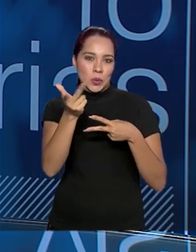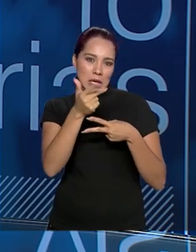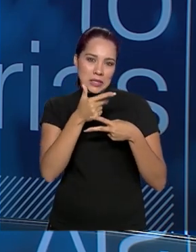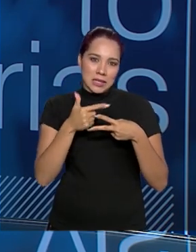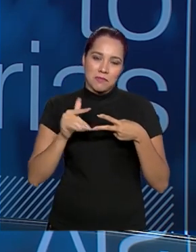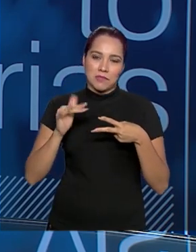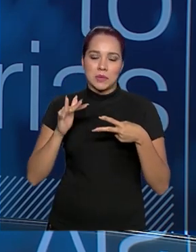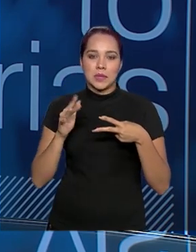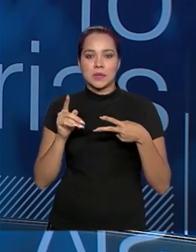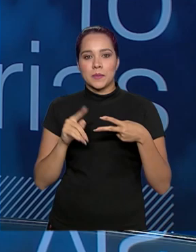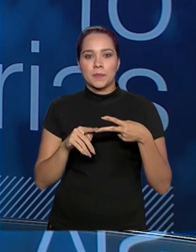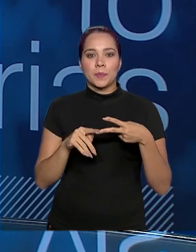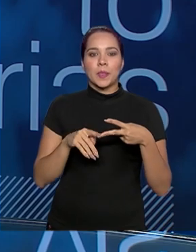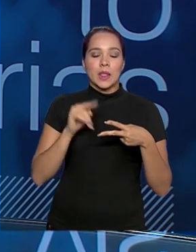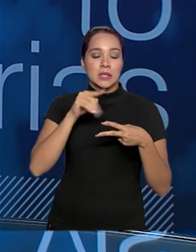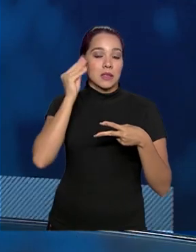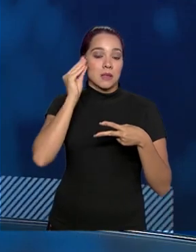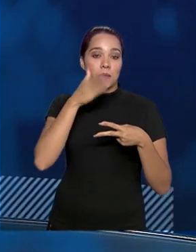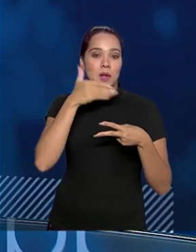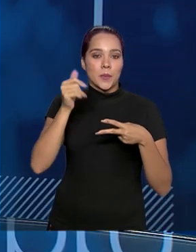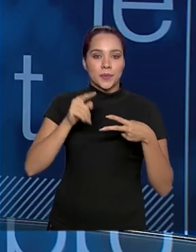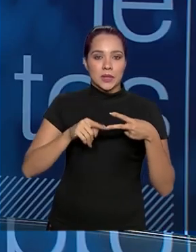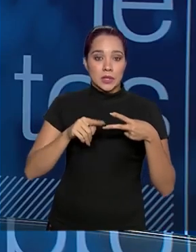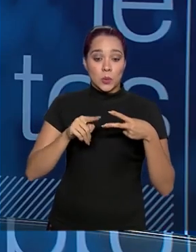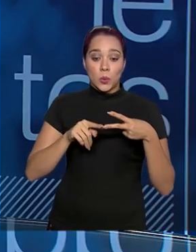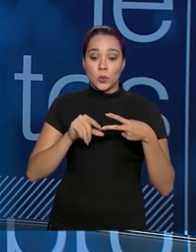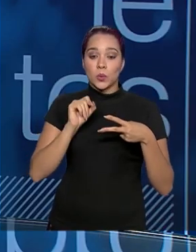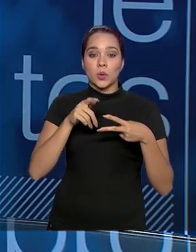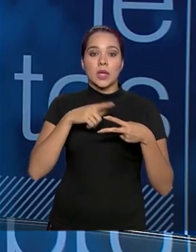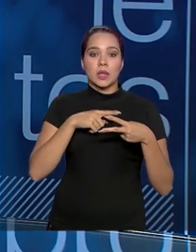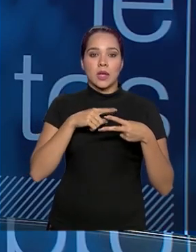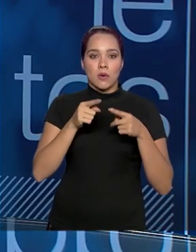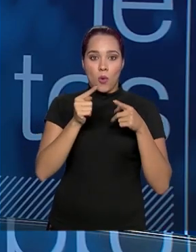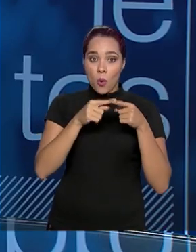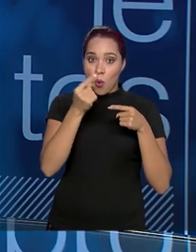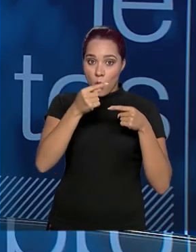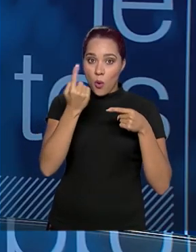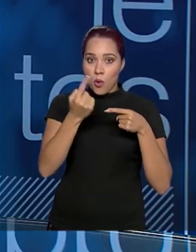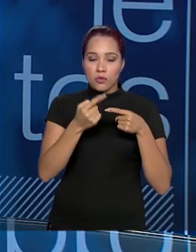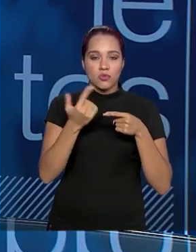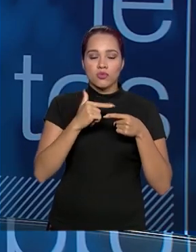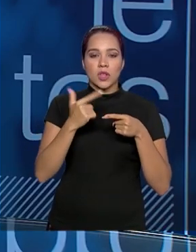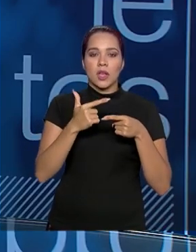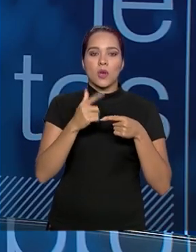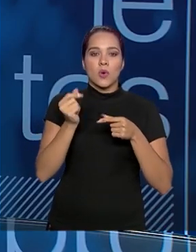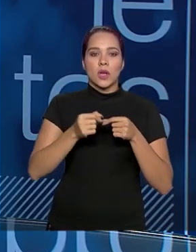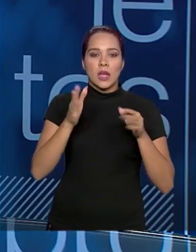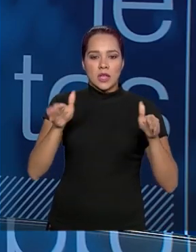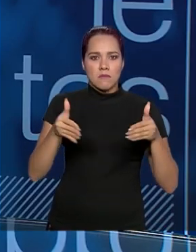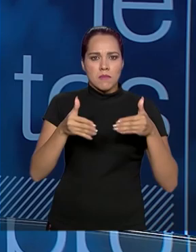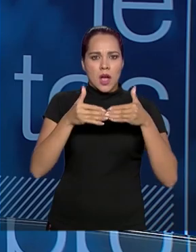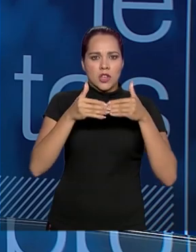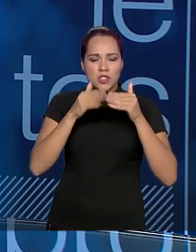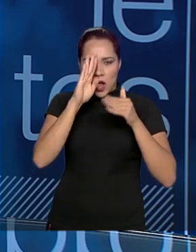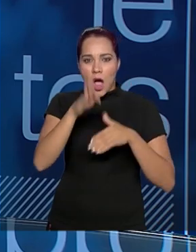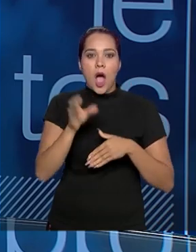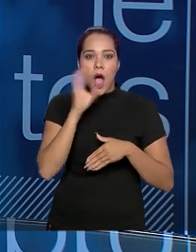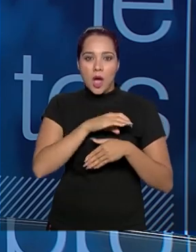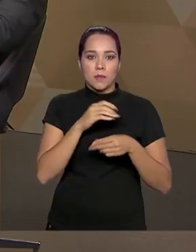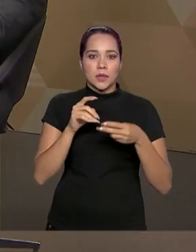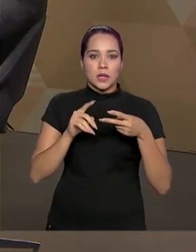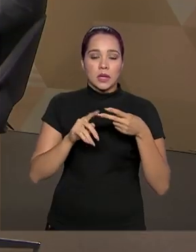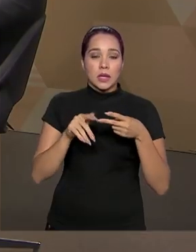para você entender melhor. A barragem de etapa única, ou seja, ela não tem altiamento. Eu tenho a barragem com linha de centro, ou seja,